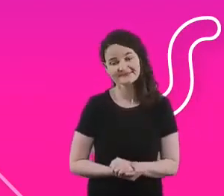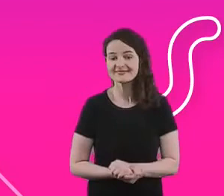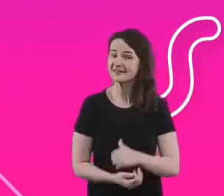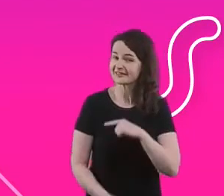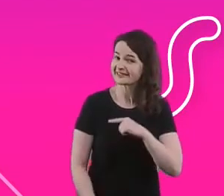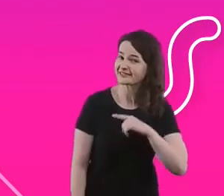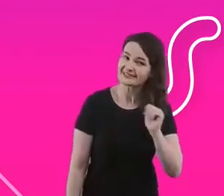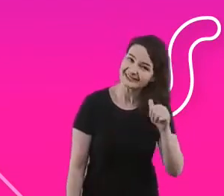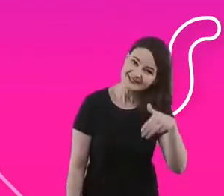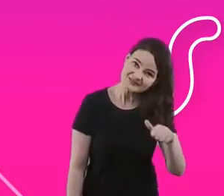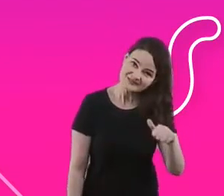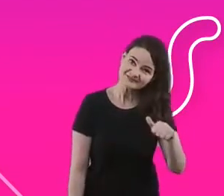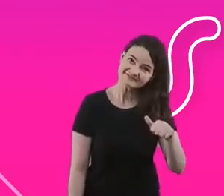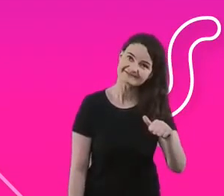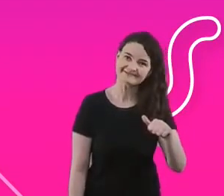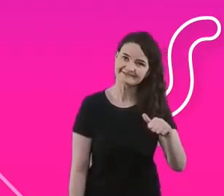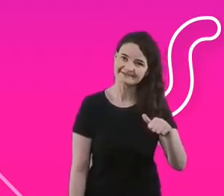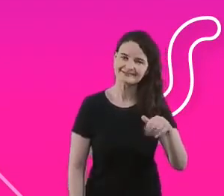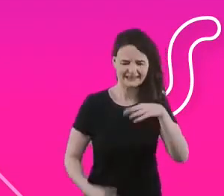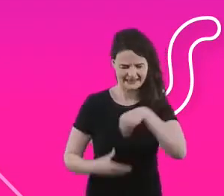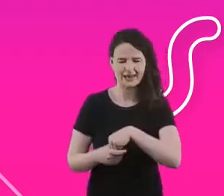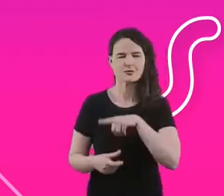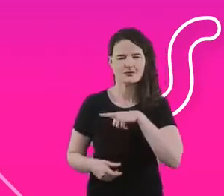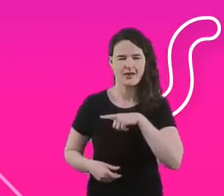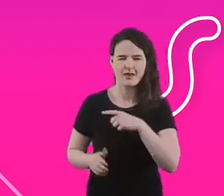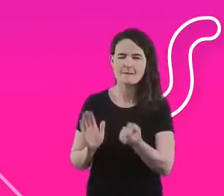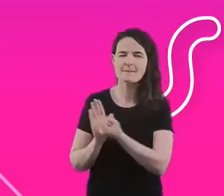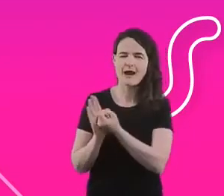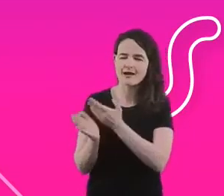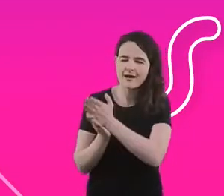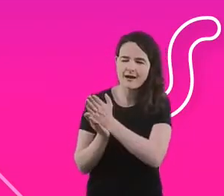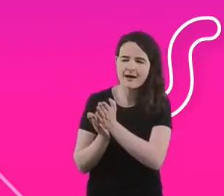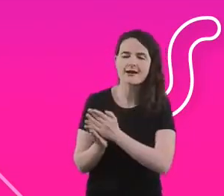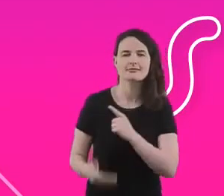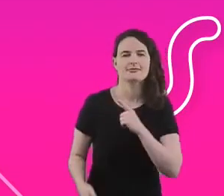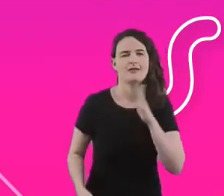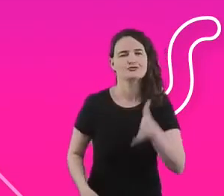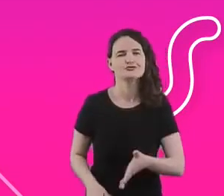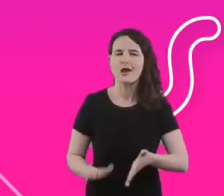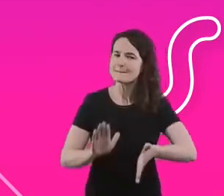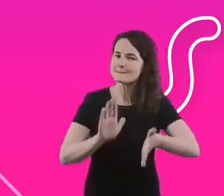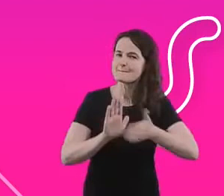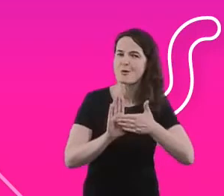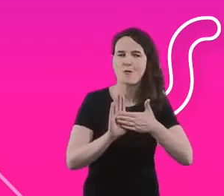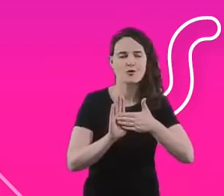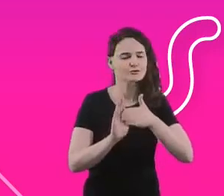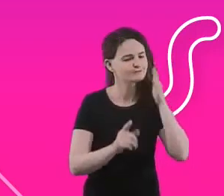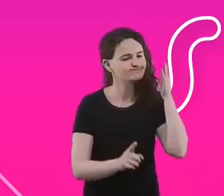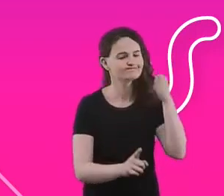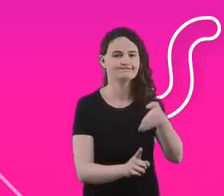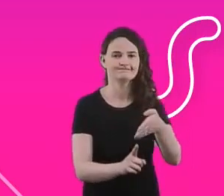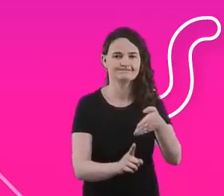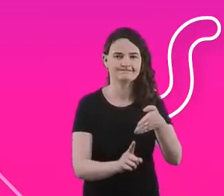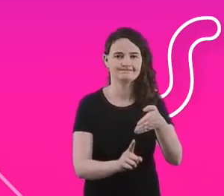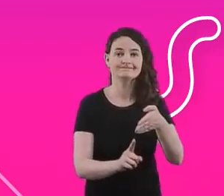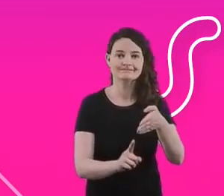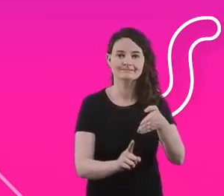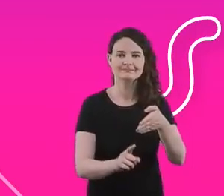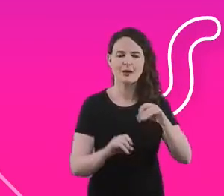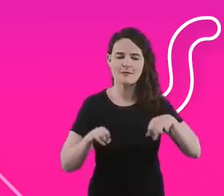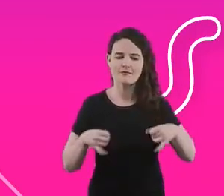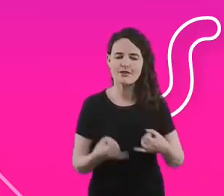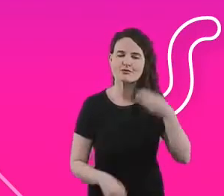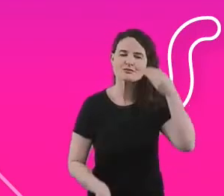diferente de várias outras marcas que a gente tem, já nasceu desse propósito, não adotou um novo propósito. E a gente pegou essa expertise da gente de